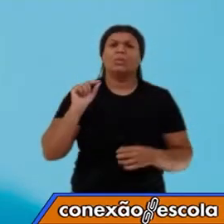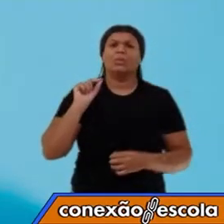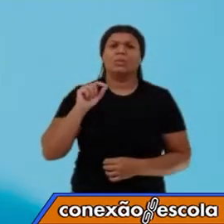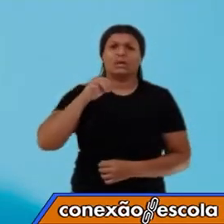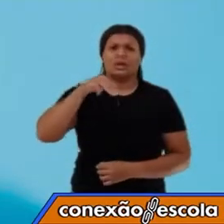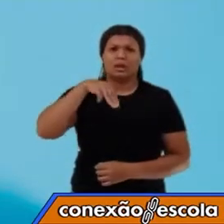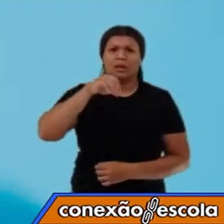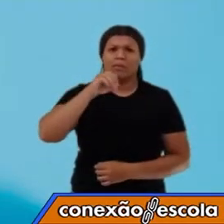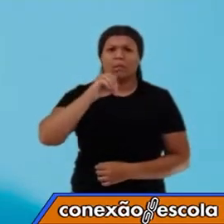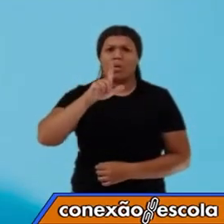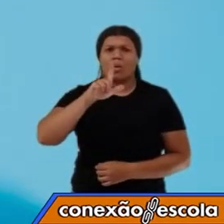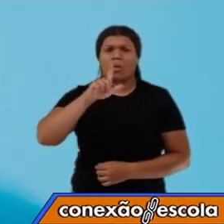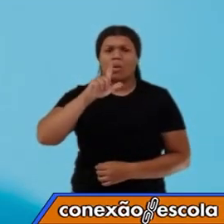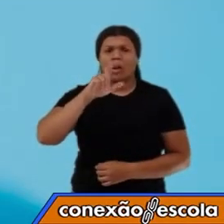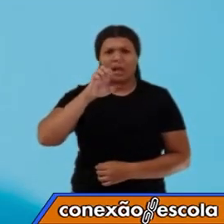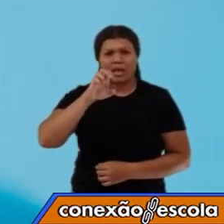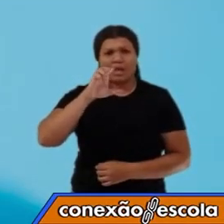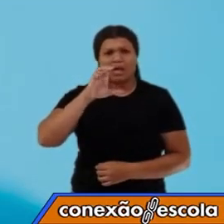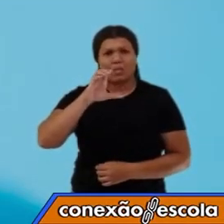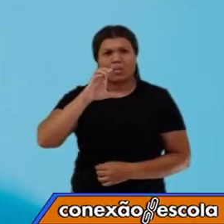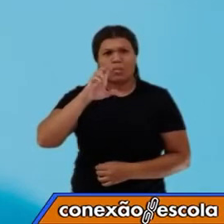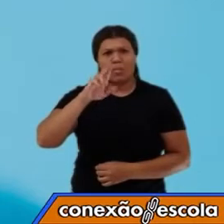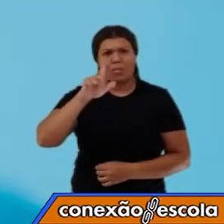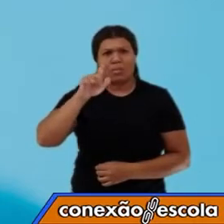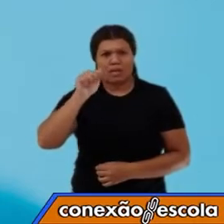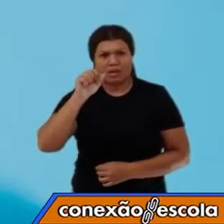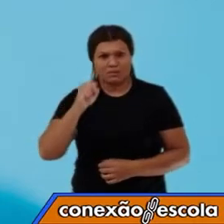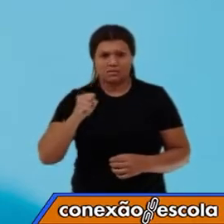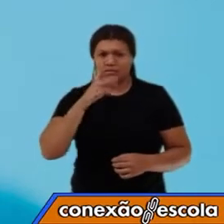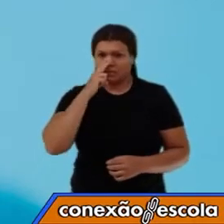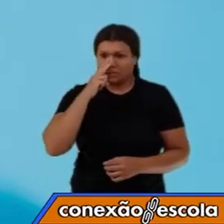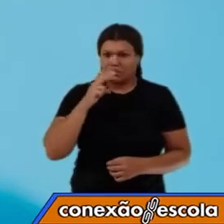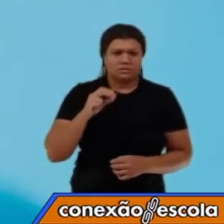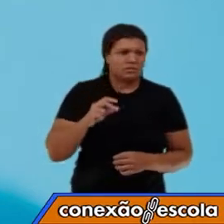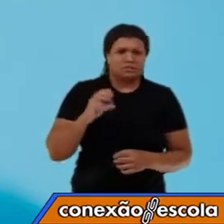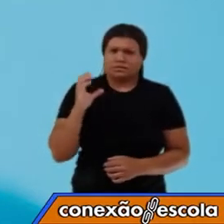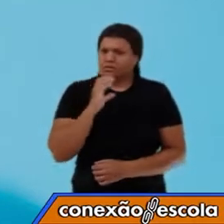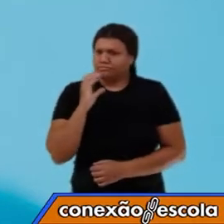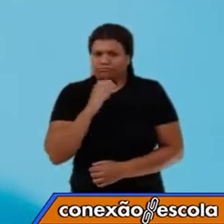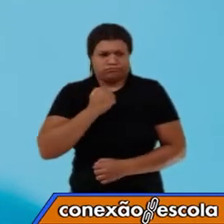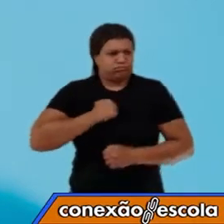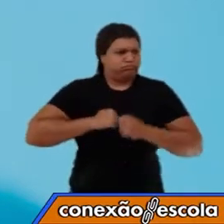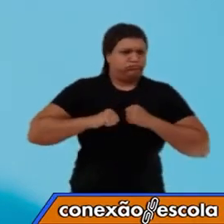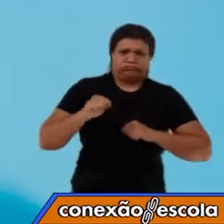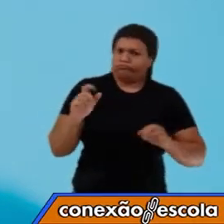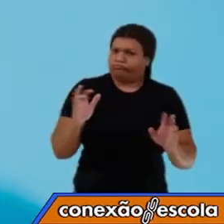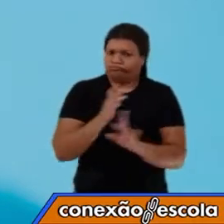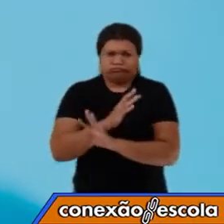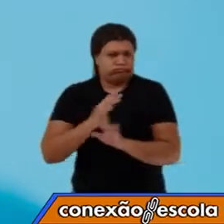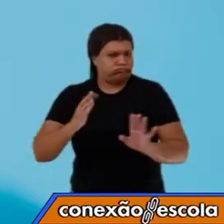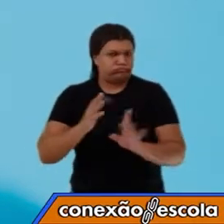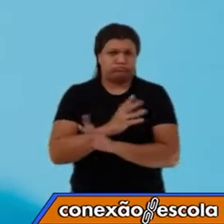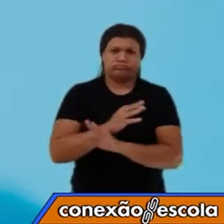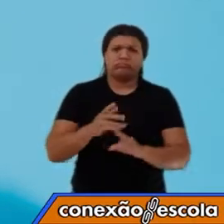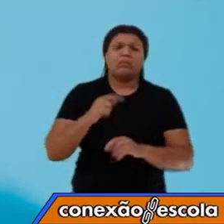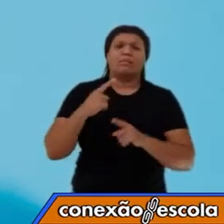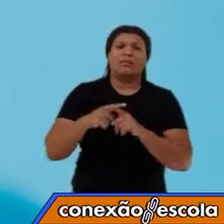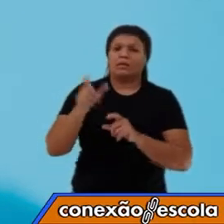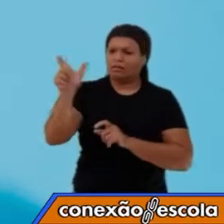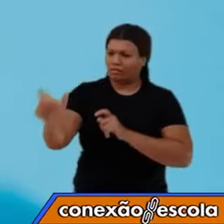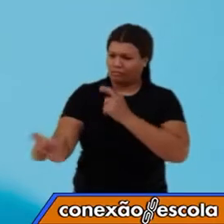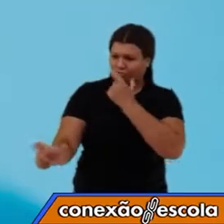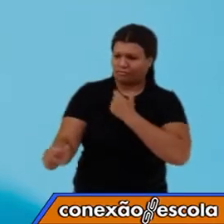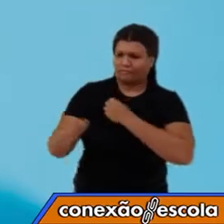estão agitadas quando desse contato, dessa transferência de temperatura de um